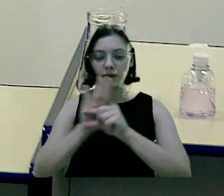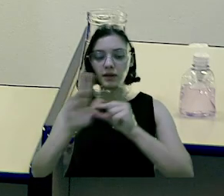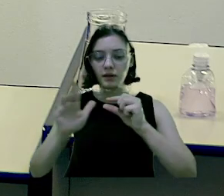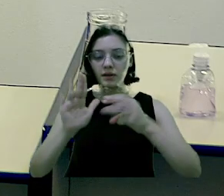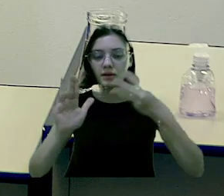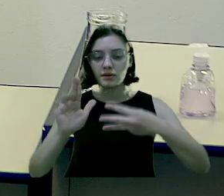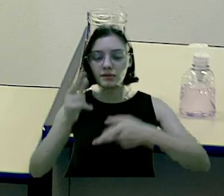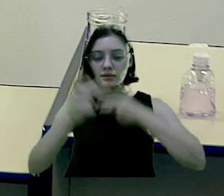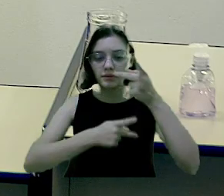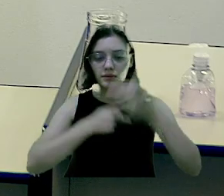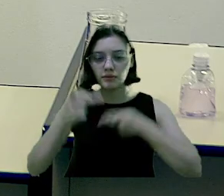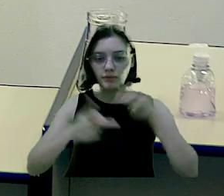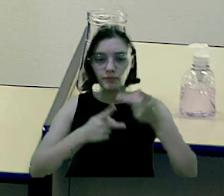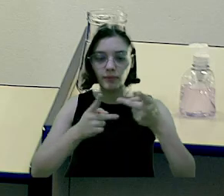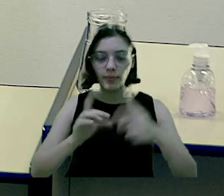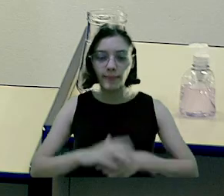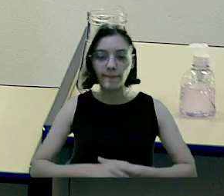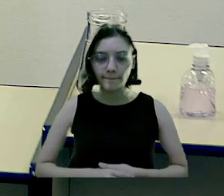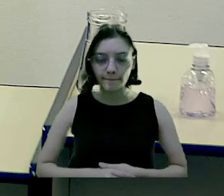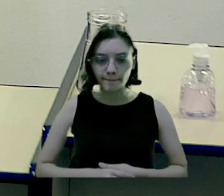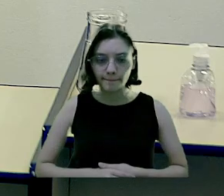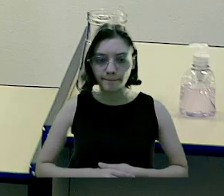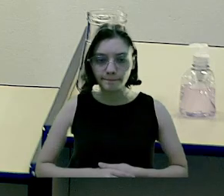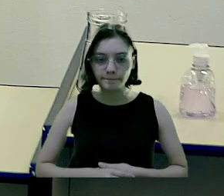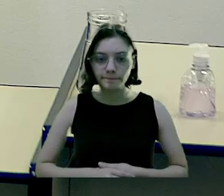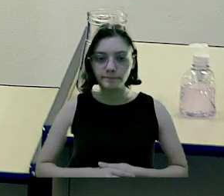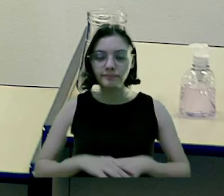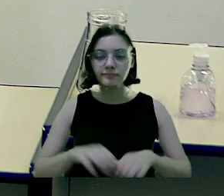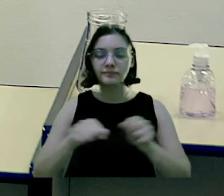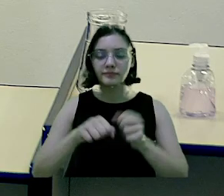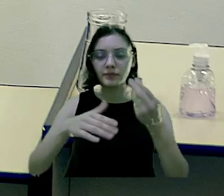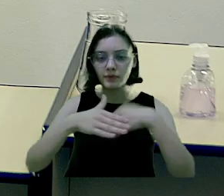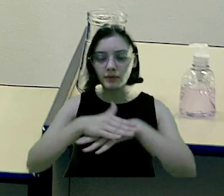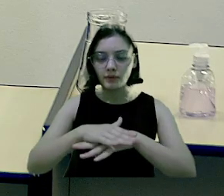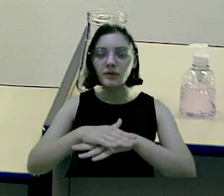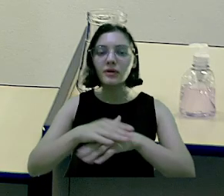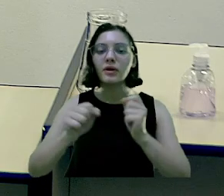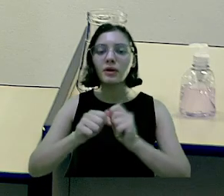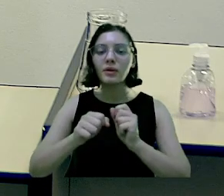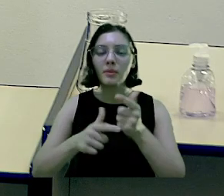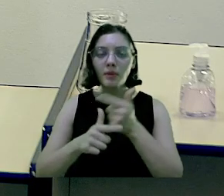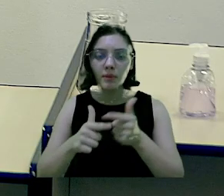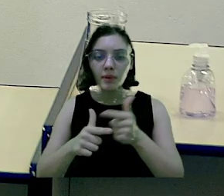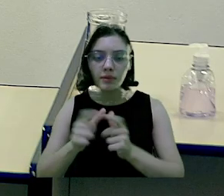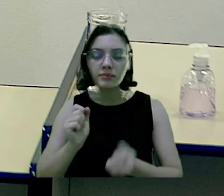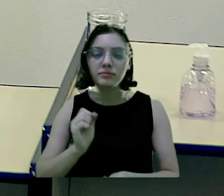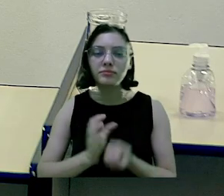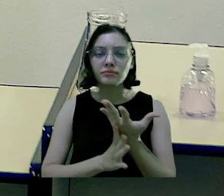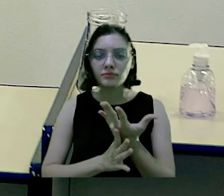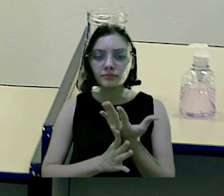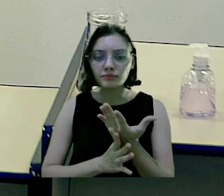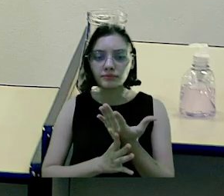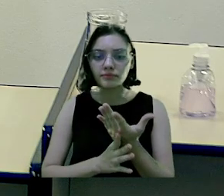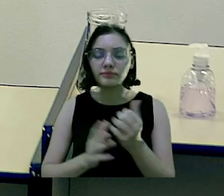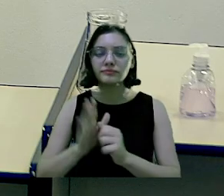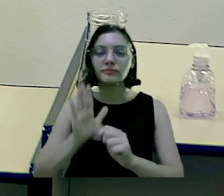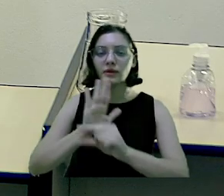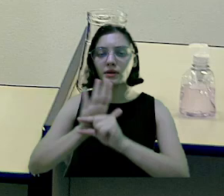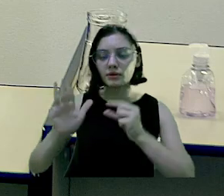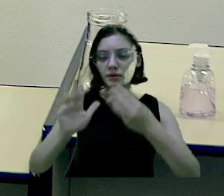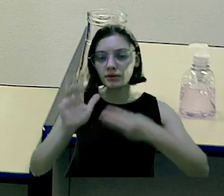Inciso 3º. Utilizar os recursos vinculados à conta reserva de contingência nas situações previstas no artigo 5º,